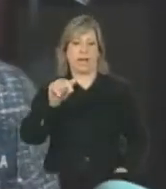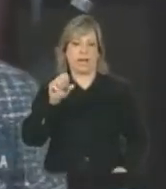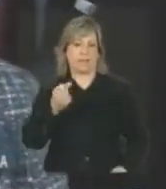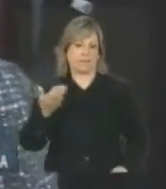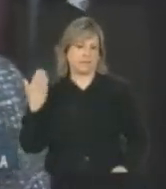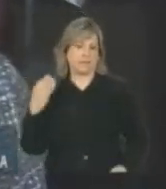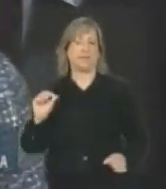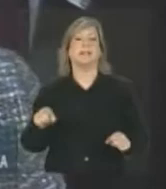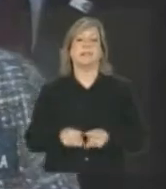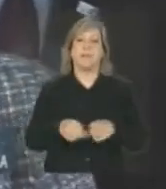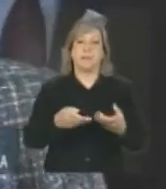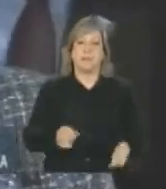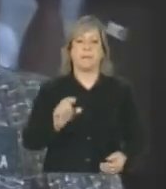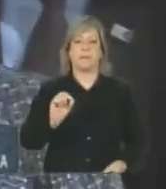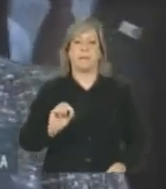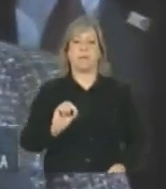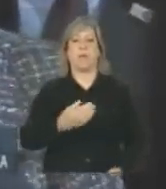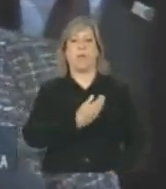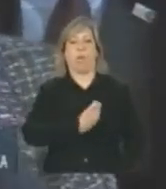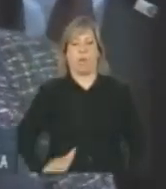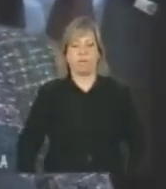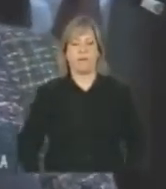com o governo belga, quanto com